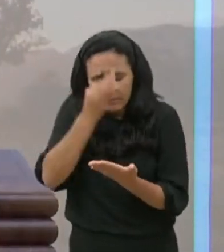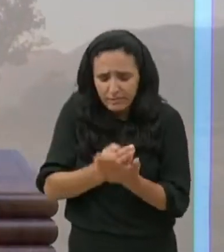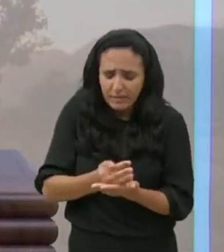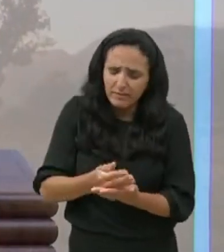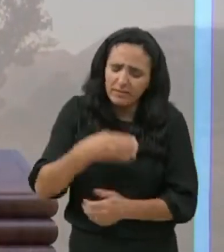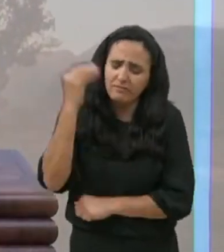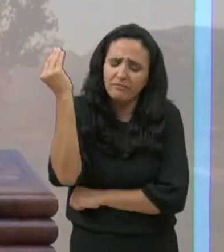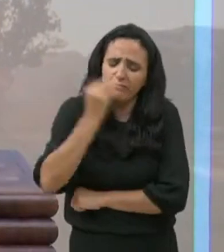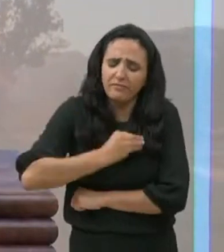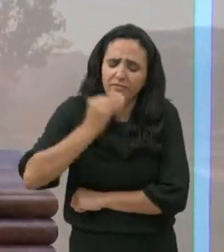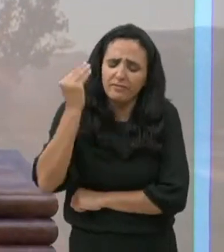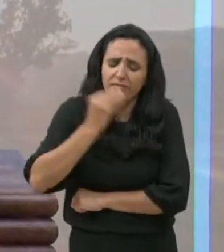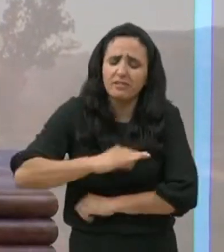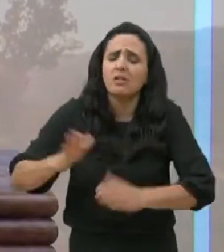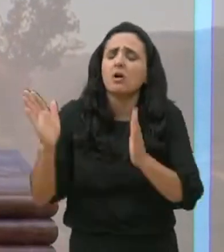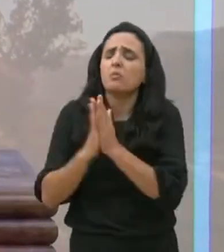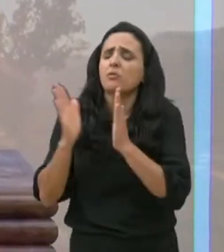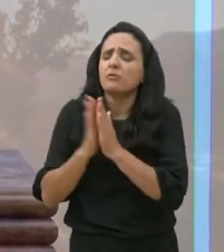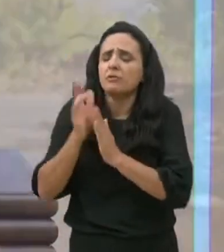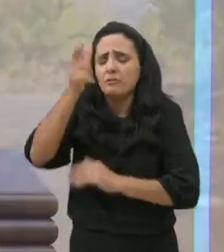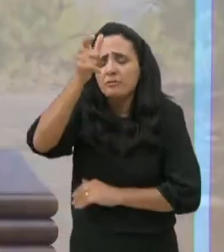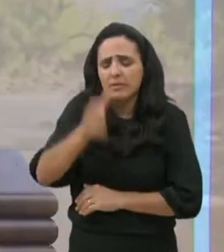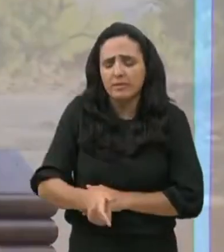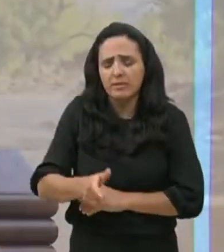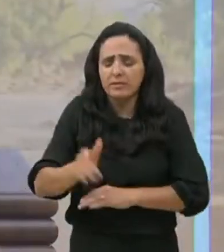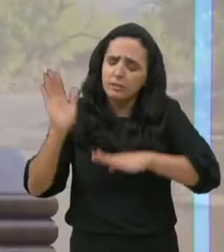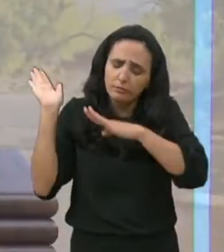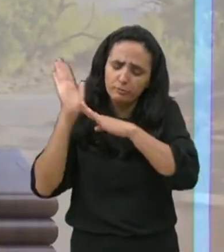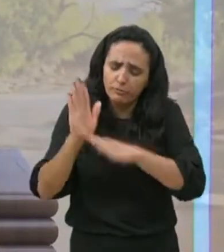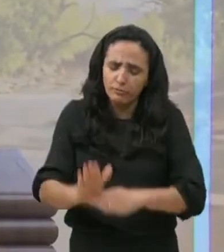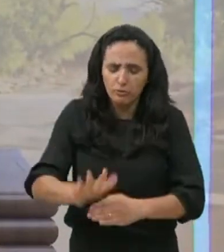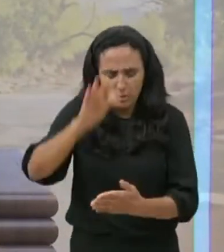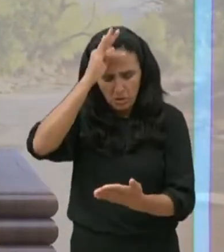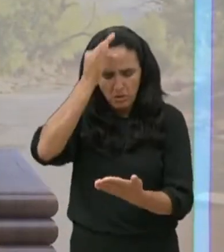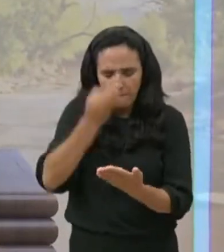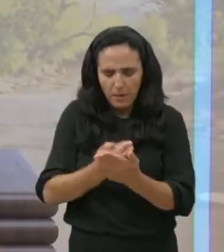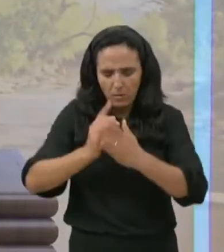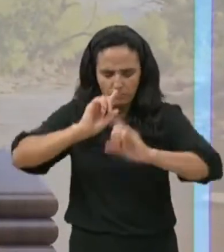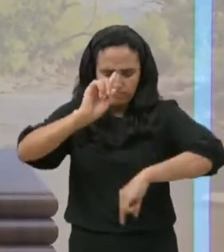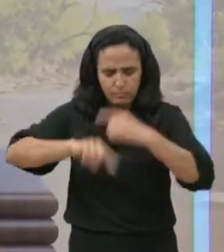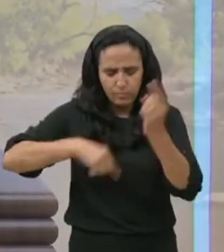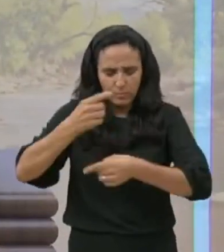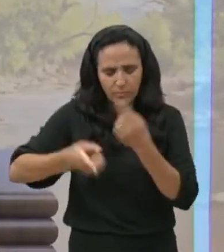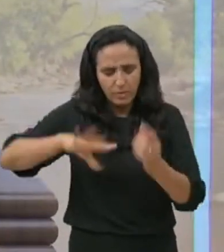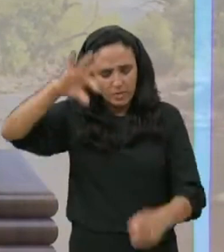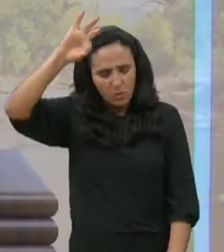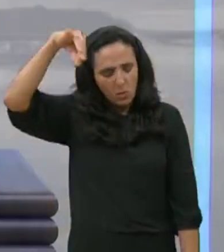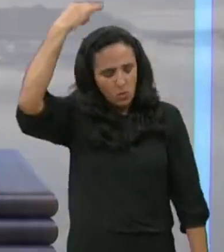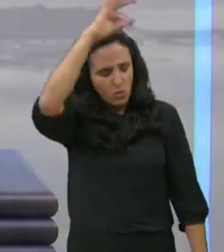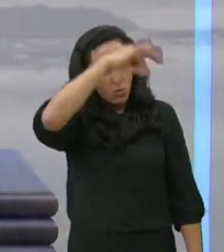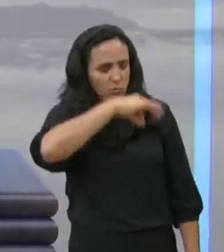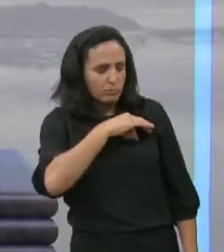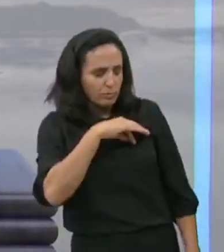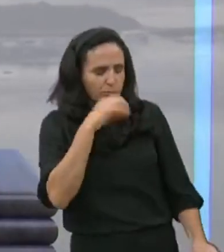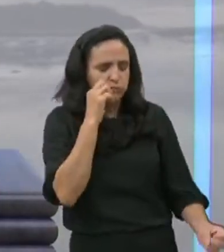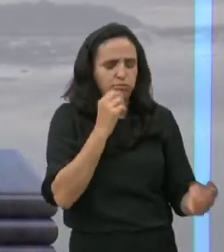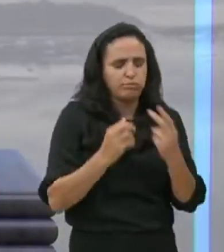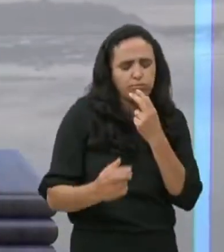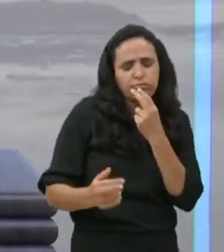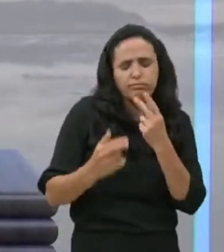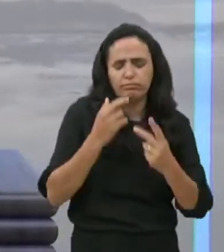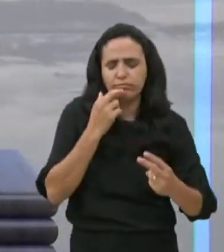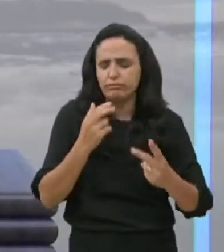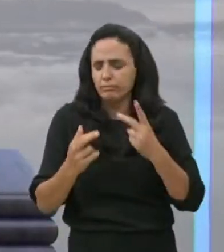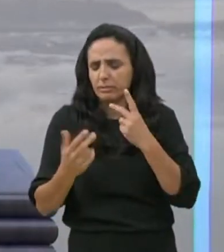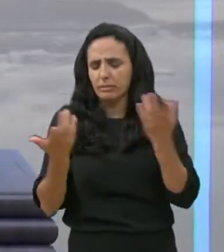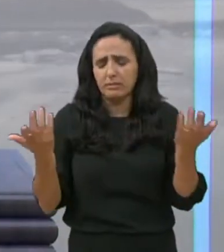eu quero, Senhor, te pedir, que amente a fé desse Teu filho, que haja renova espiritual, Senhor, que não seja,